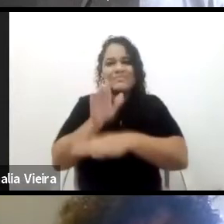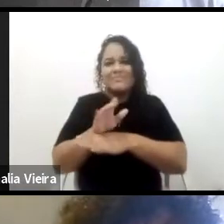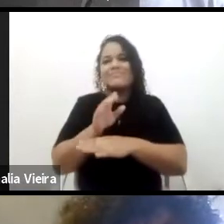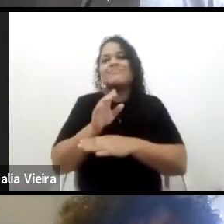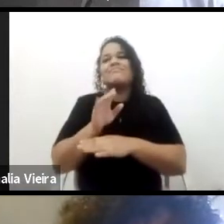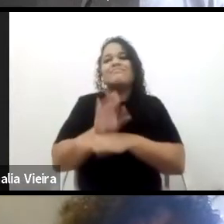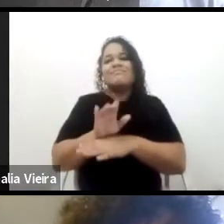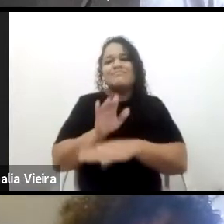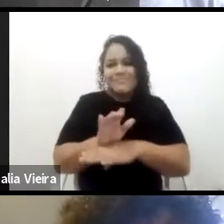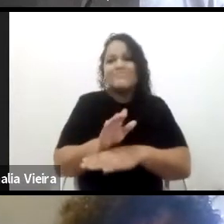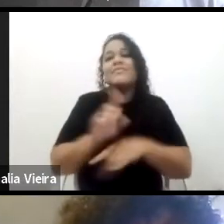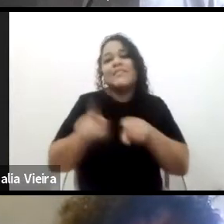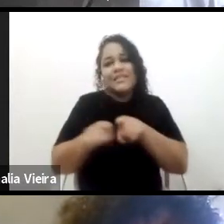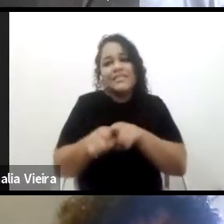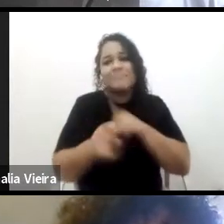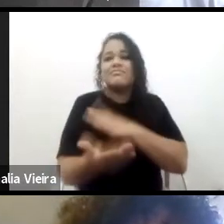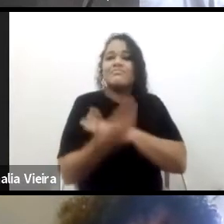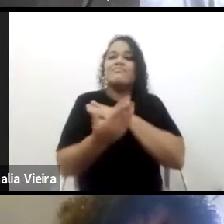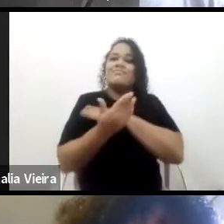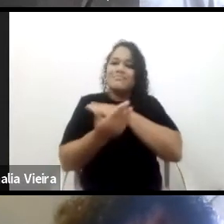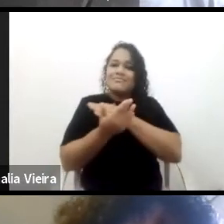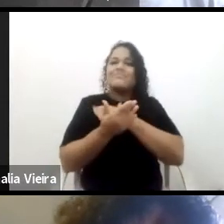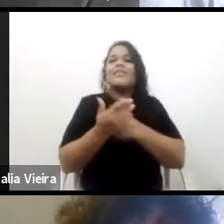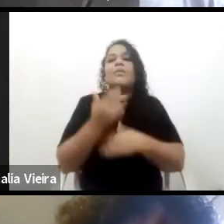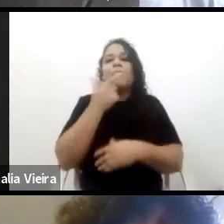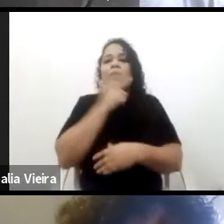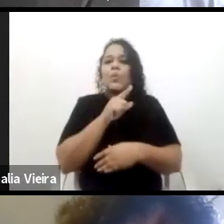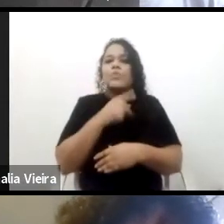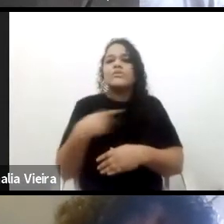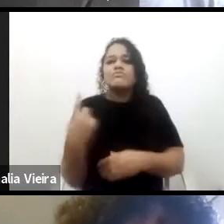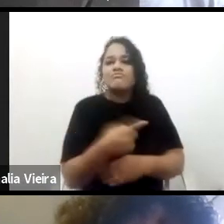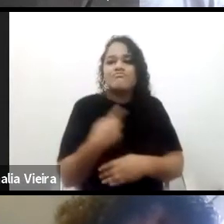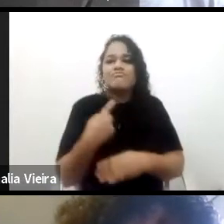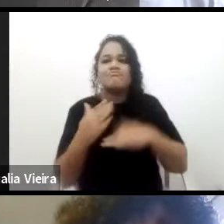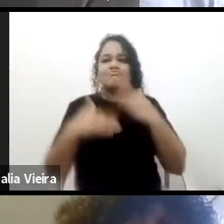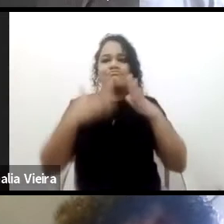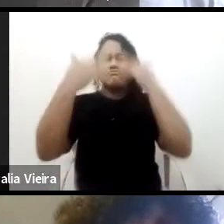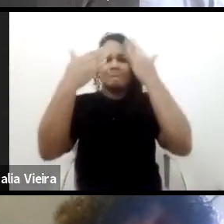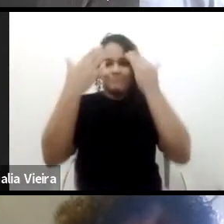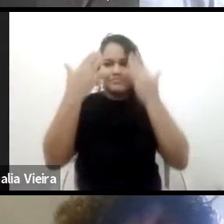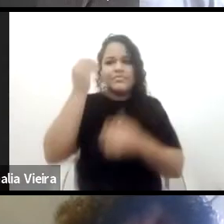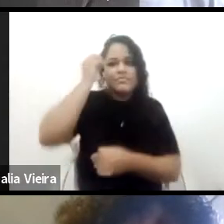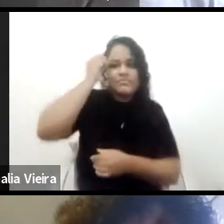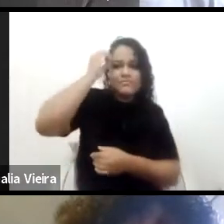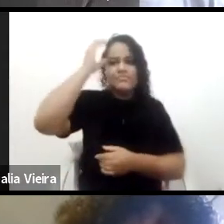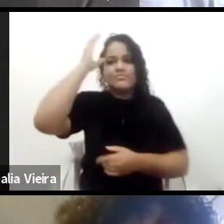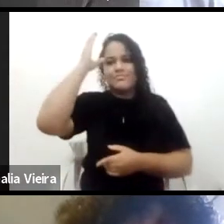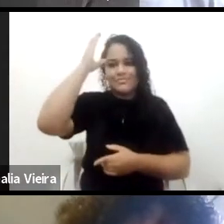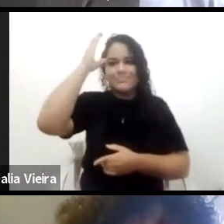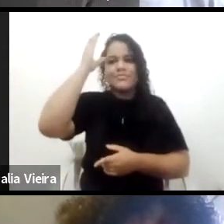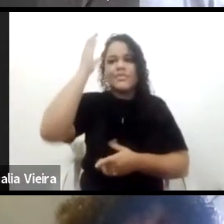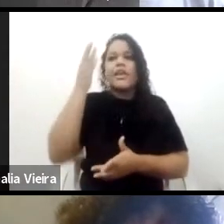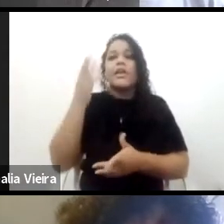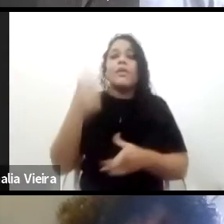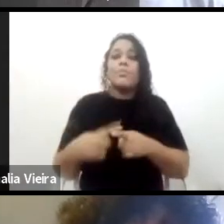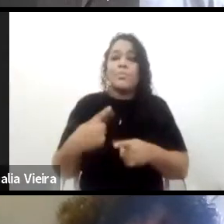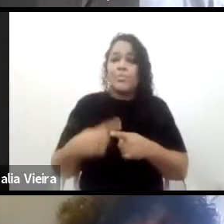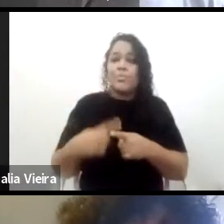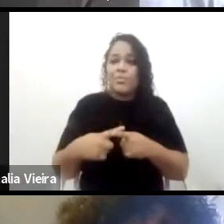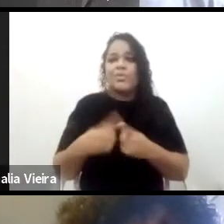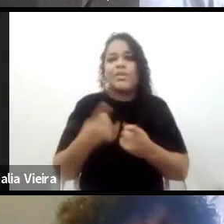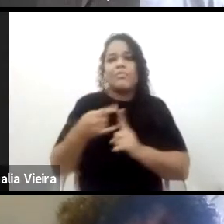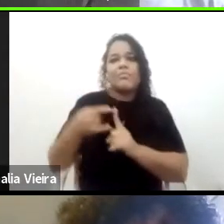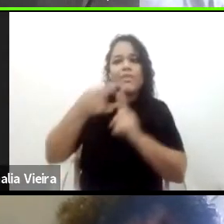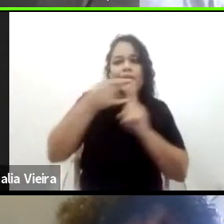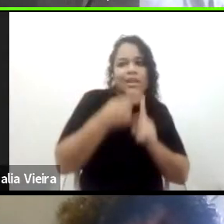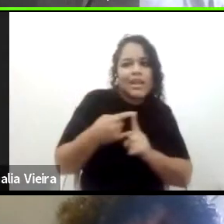mesmo para o nosso crescimento. Acho que é o crescimento de um conhecimento e acho que esse movimento que a gente está fazendo nos meios de lives,